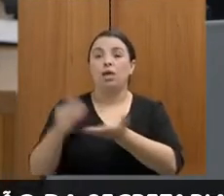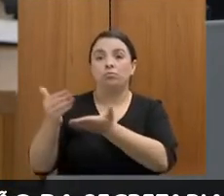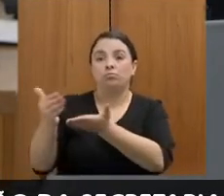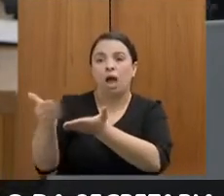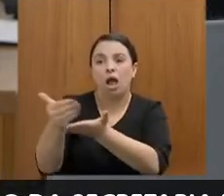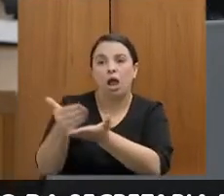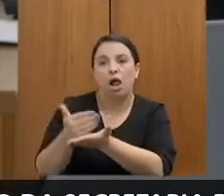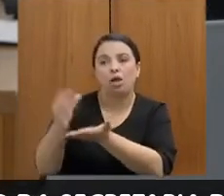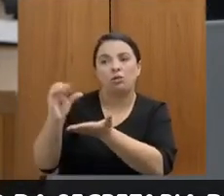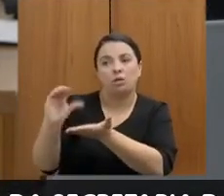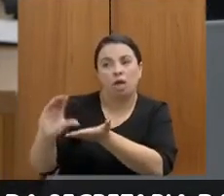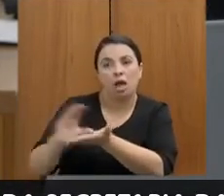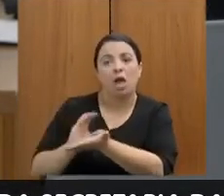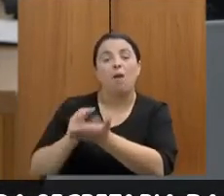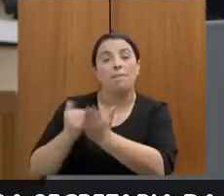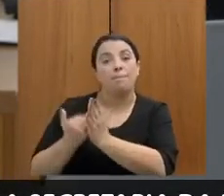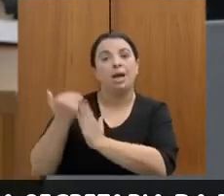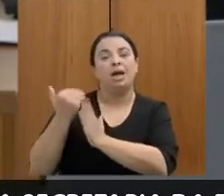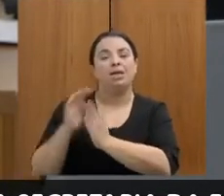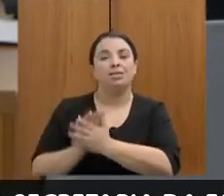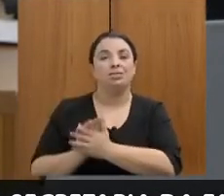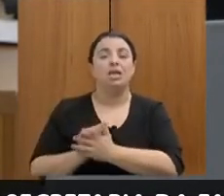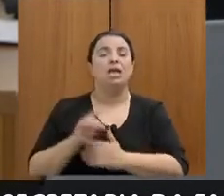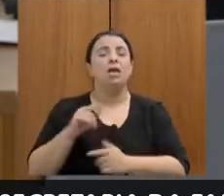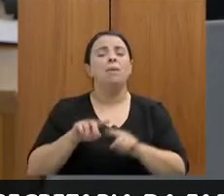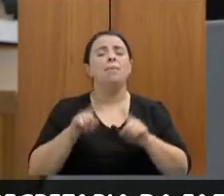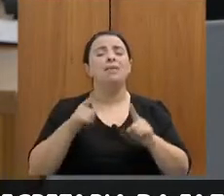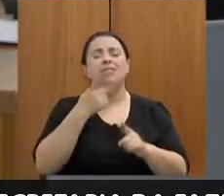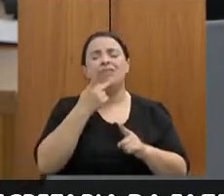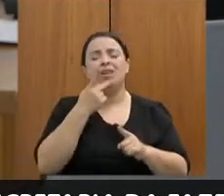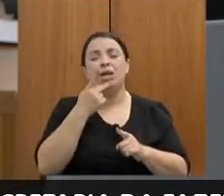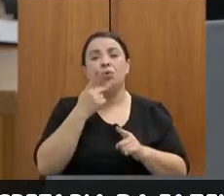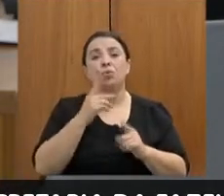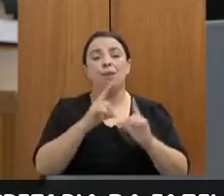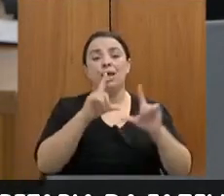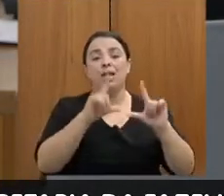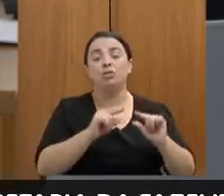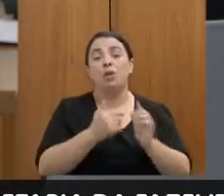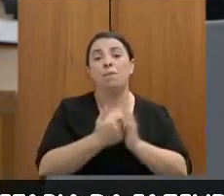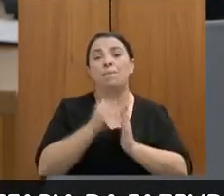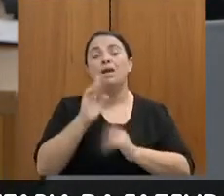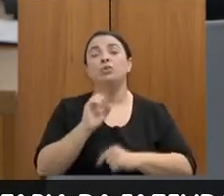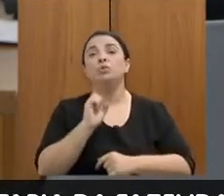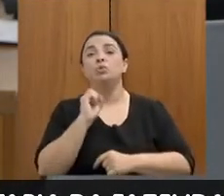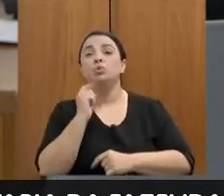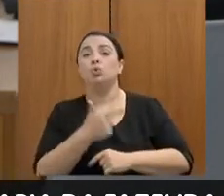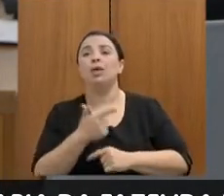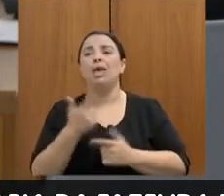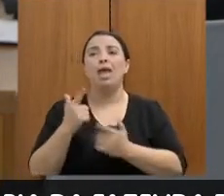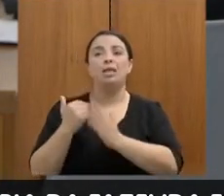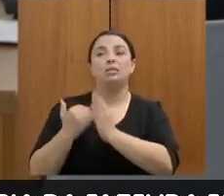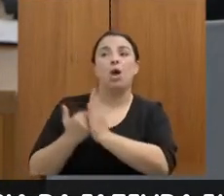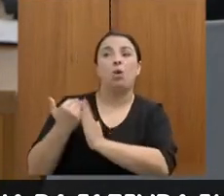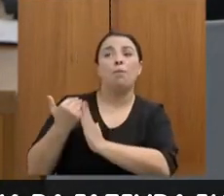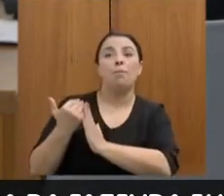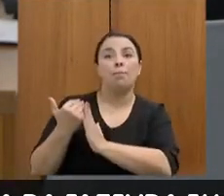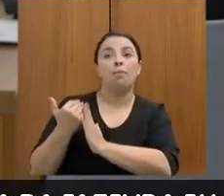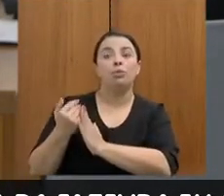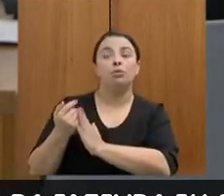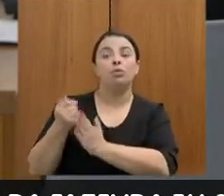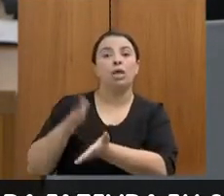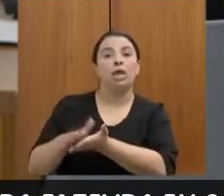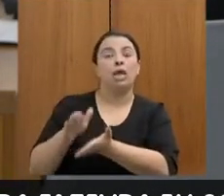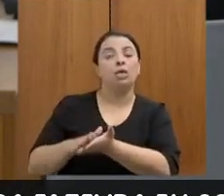mais do que proporcional àquele aumento das despesas que ocorreriam. Então, vamos lá. Em 2022, o déficit